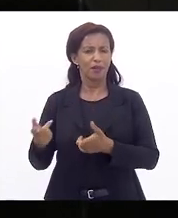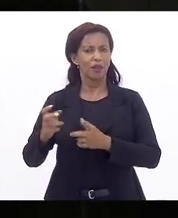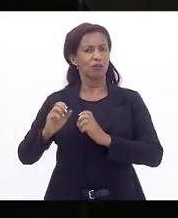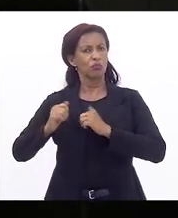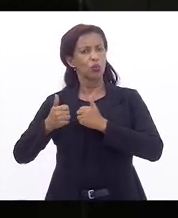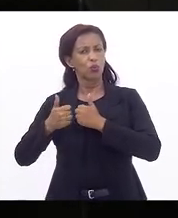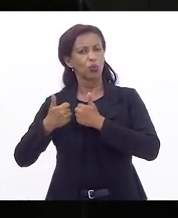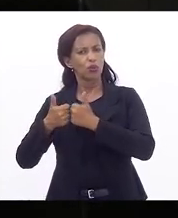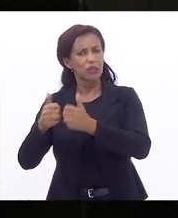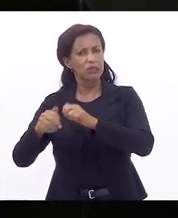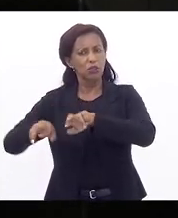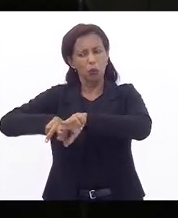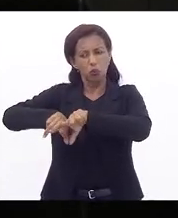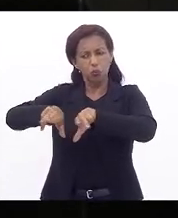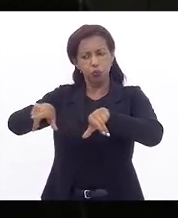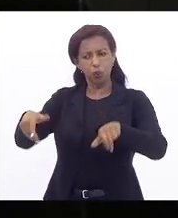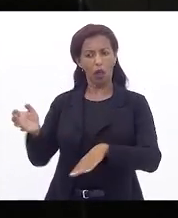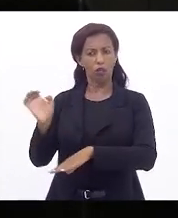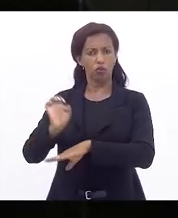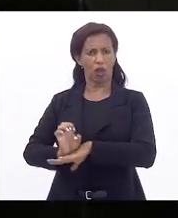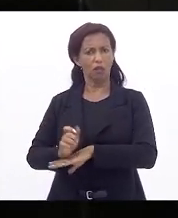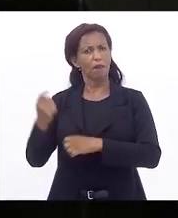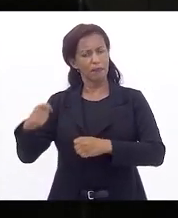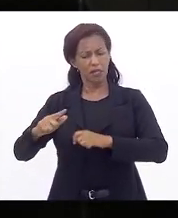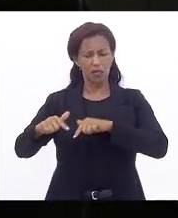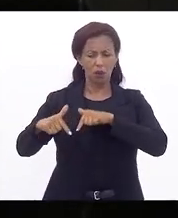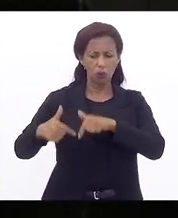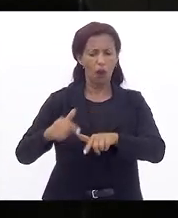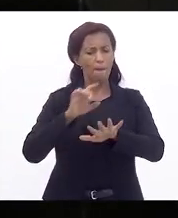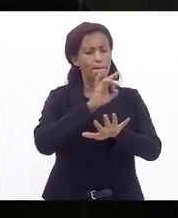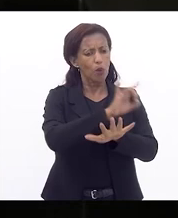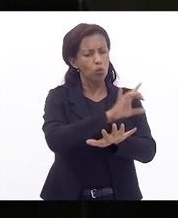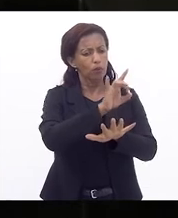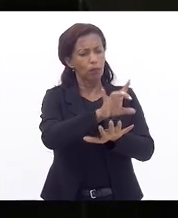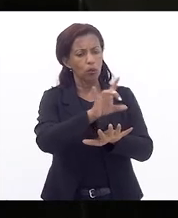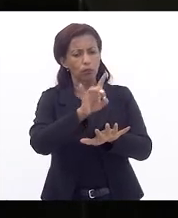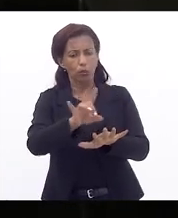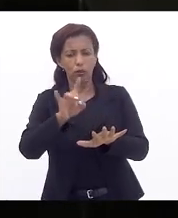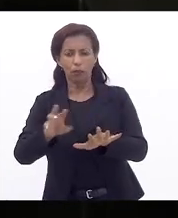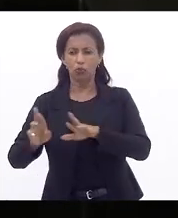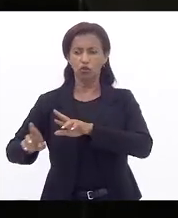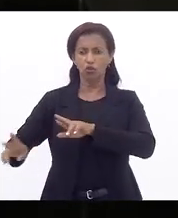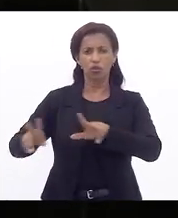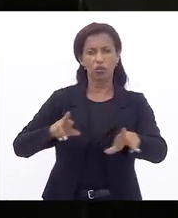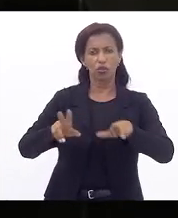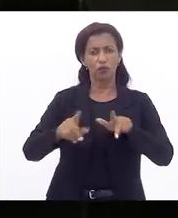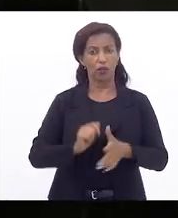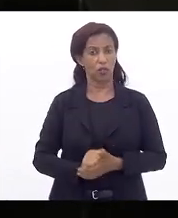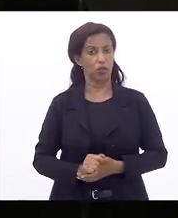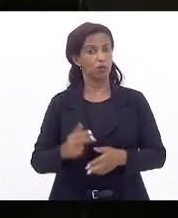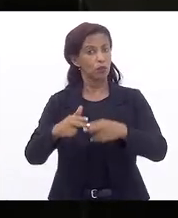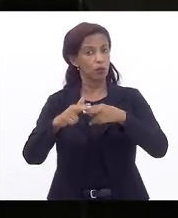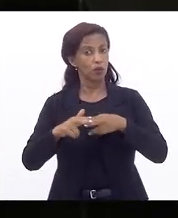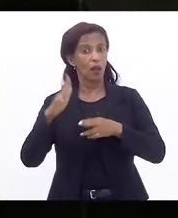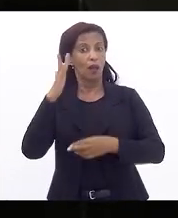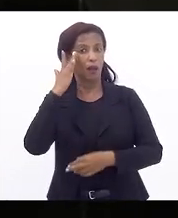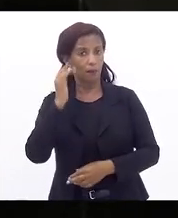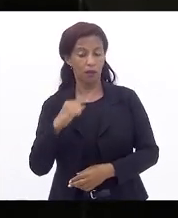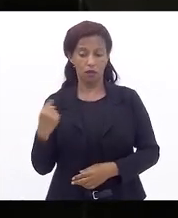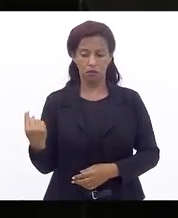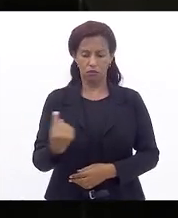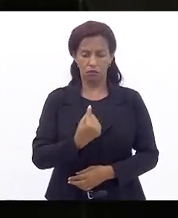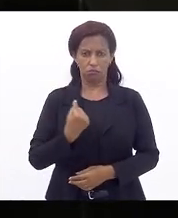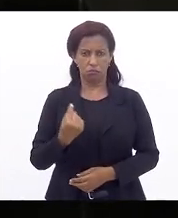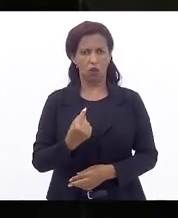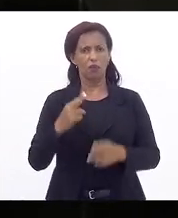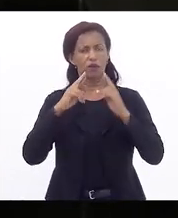enfrentar ponto a ponto, ponto a ponto, as questões dos diferentes modais. Por isso que amanhã nós faremos